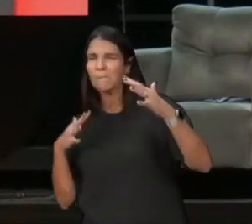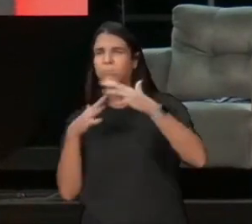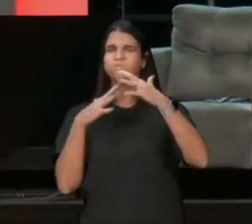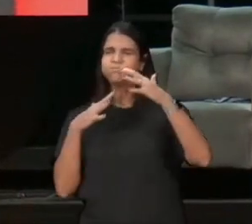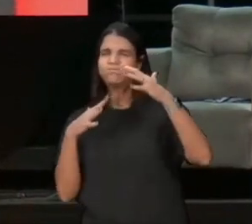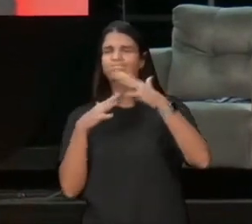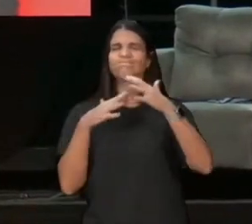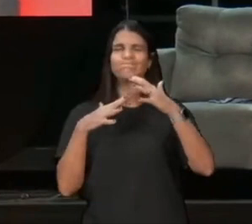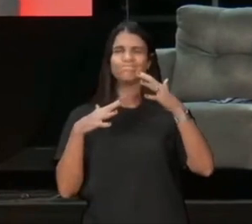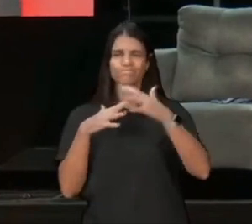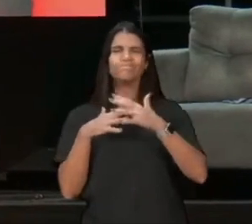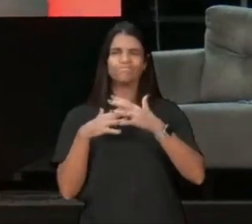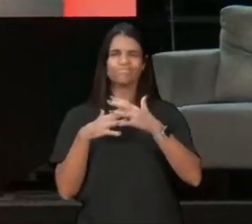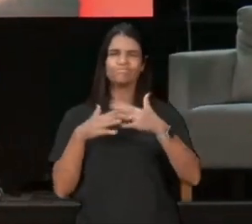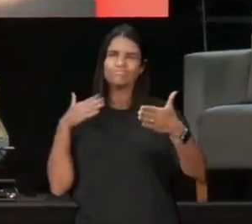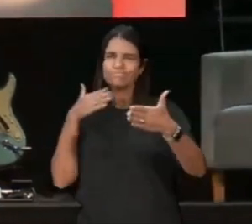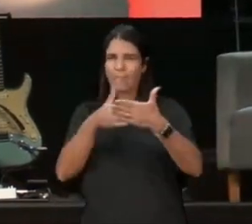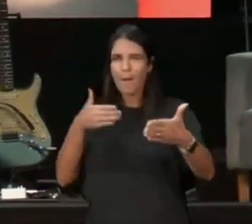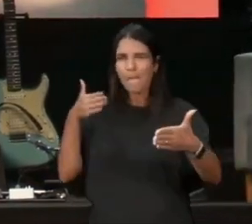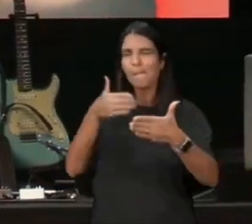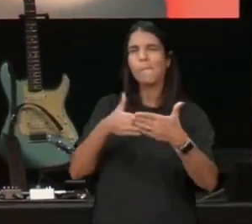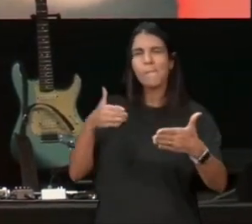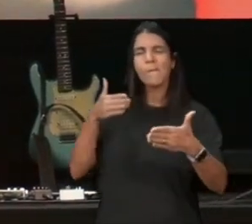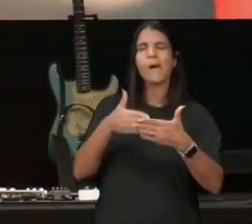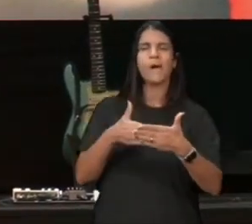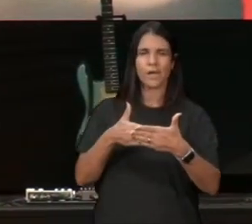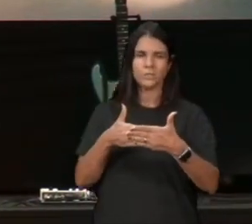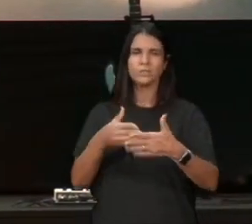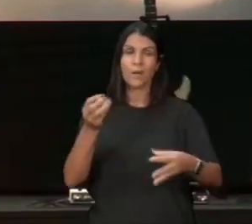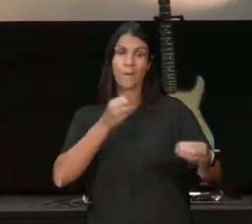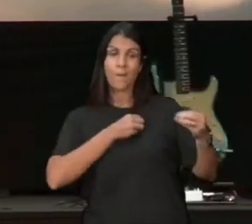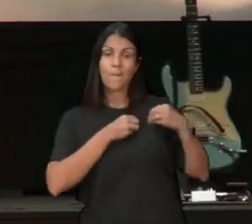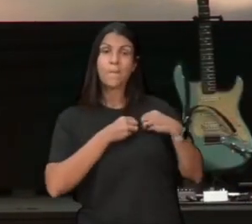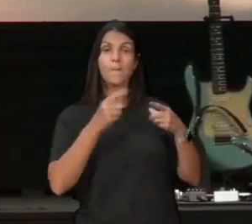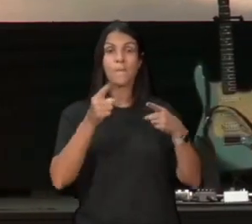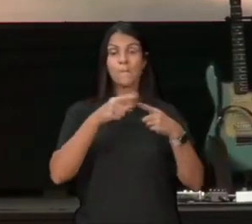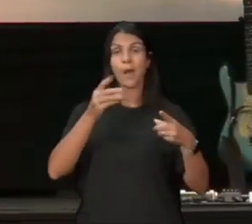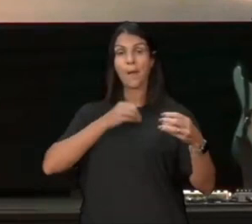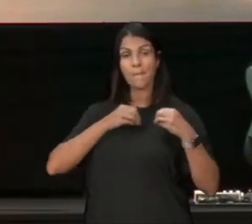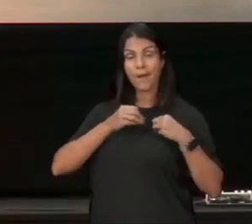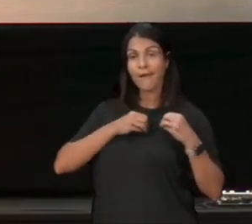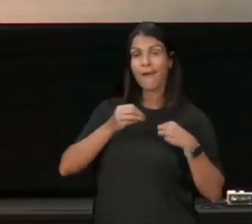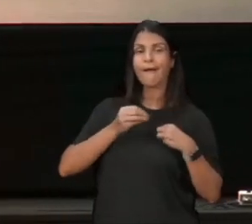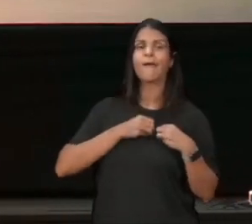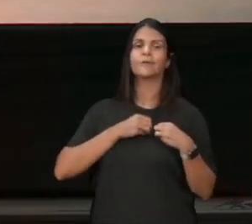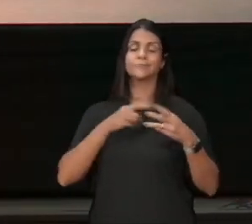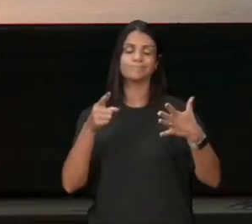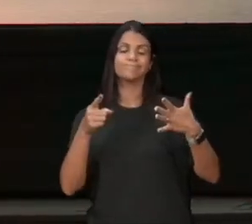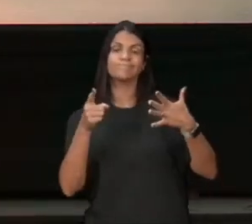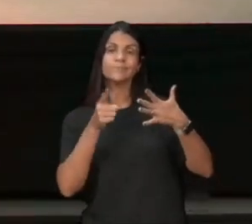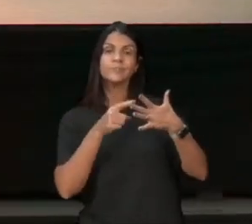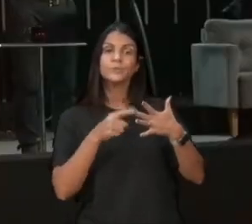nosso pecado, nossos traumas, nossas manias, uma teologia equivocada, e a gente faz